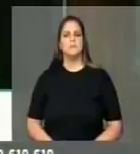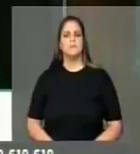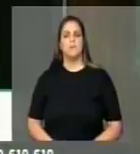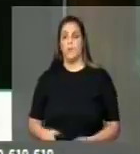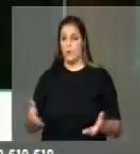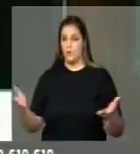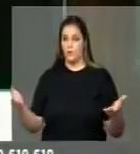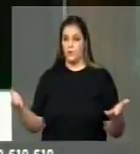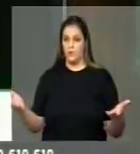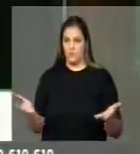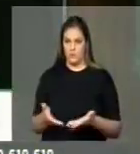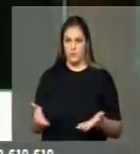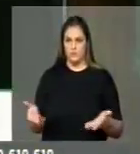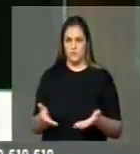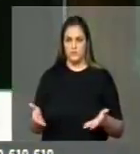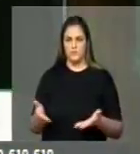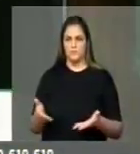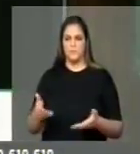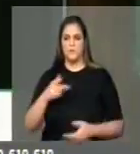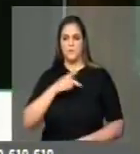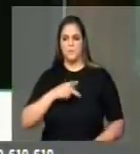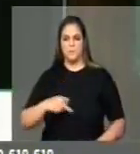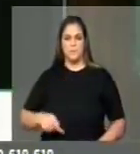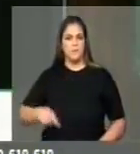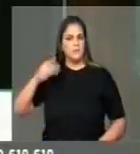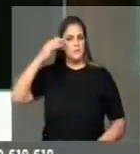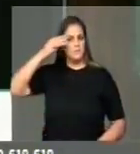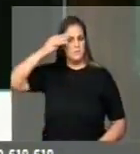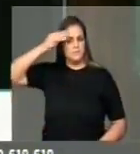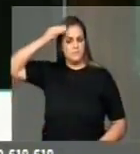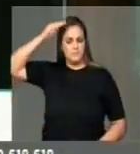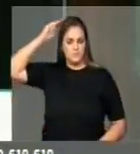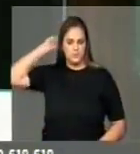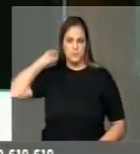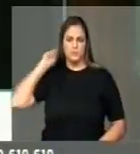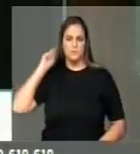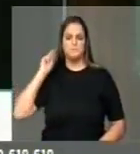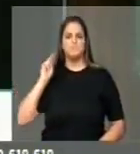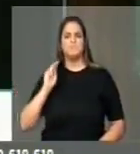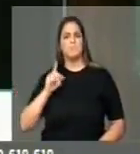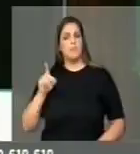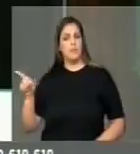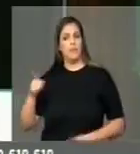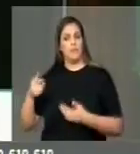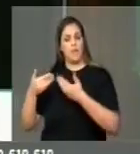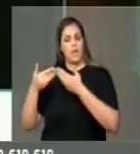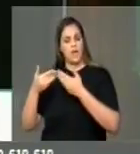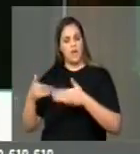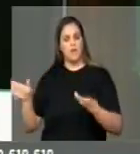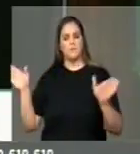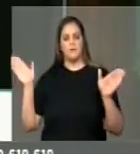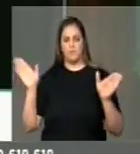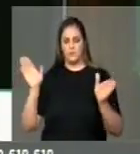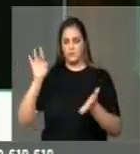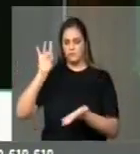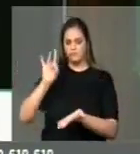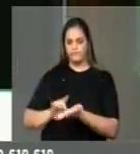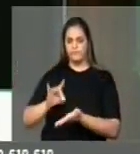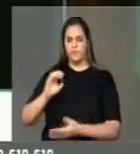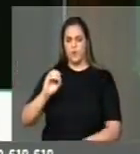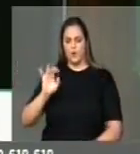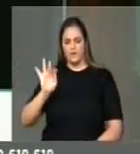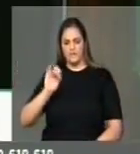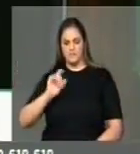presidente Michel Temer, ele fez a abertura oficial